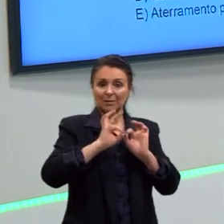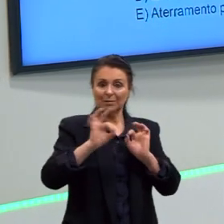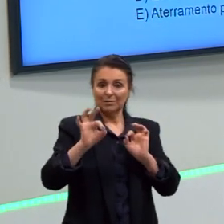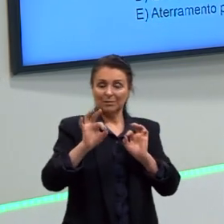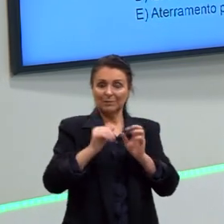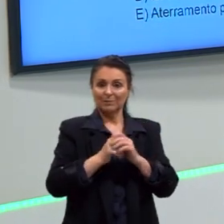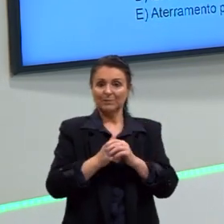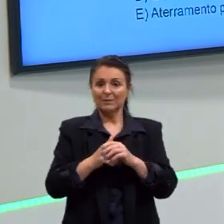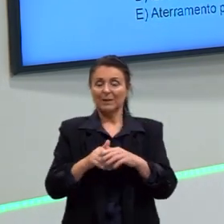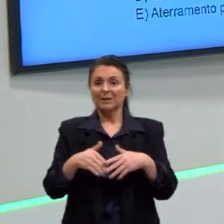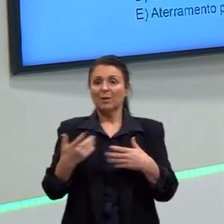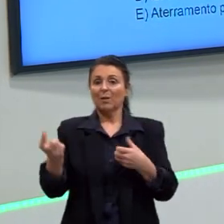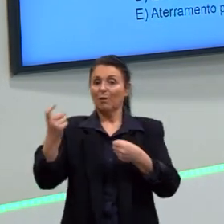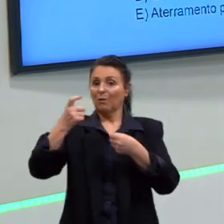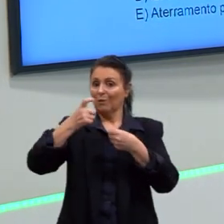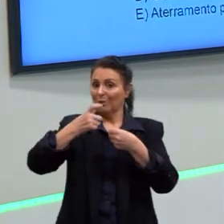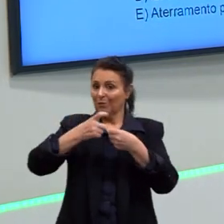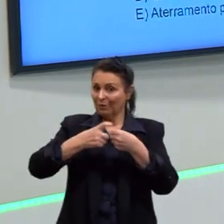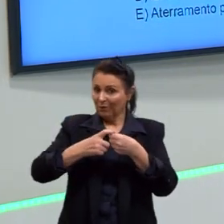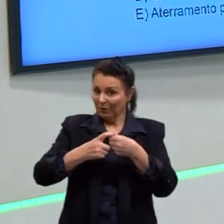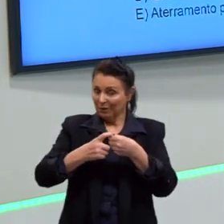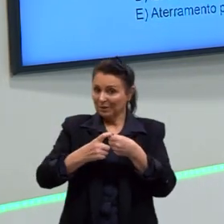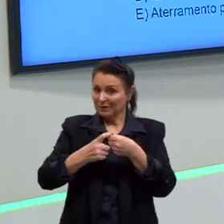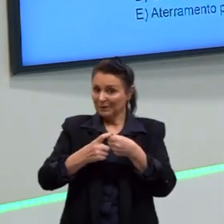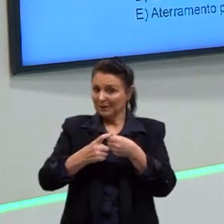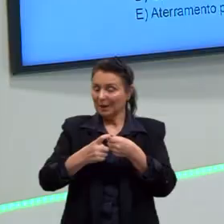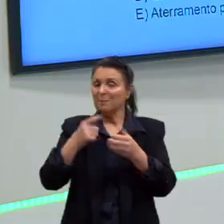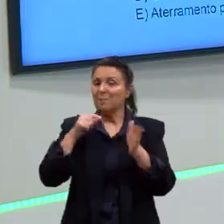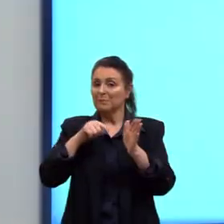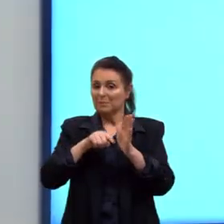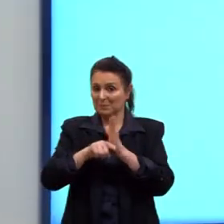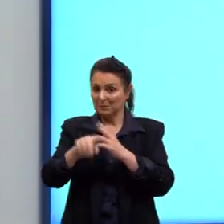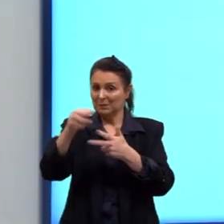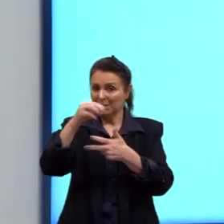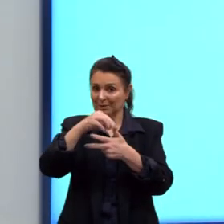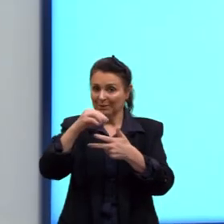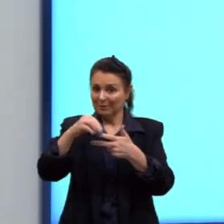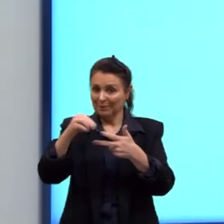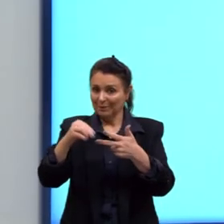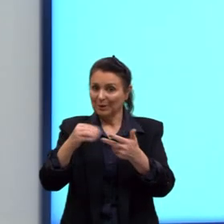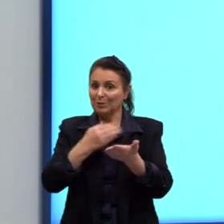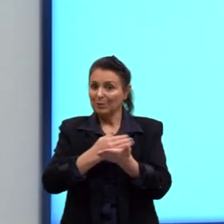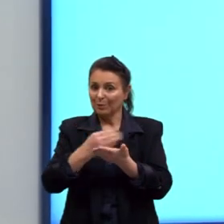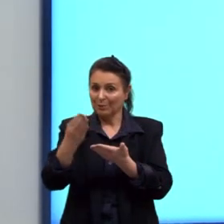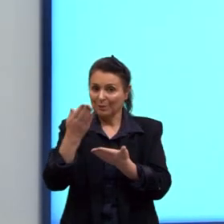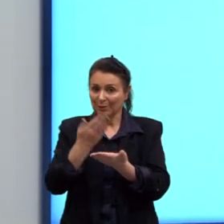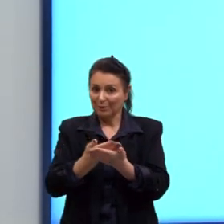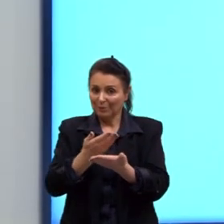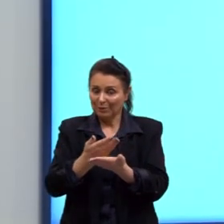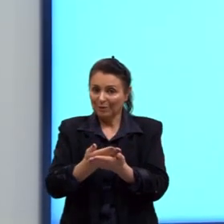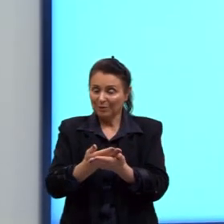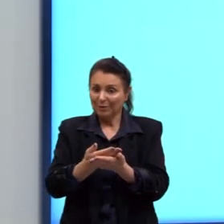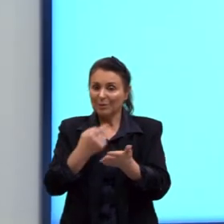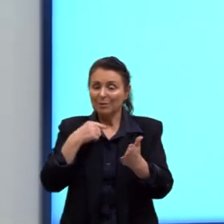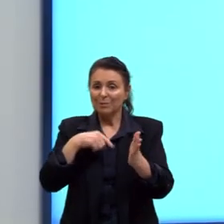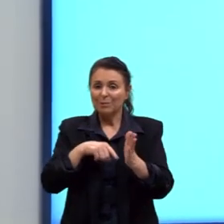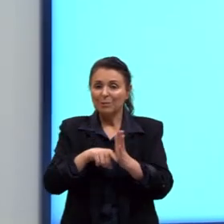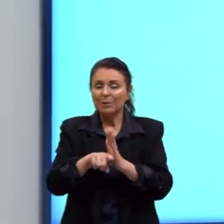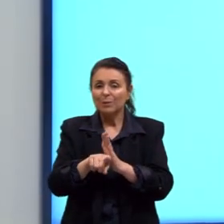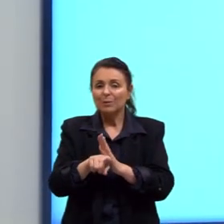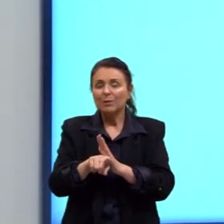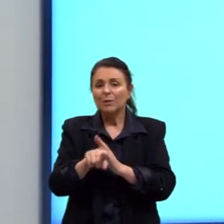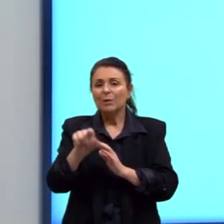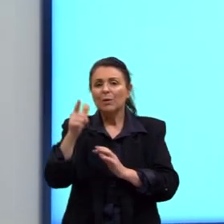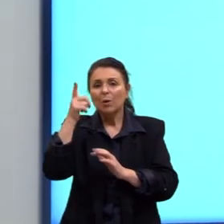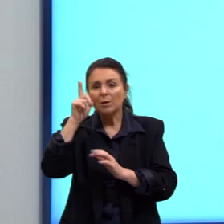Bom, então, a gente vai voltar para a nossa questão do Enem, lá do início, onde a gente falou por que a